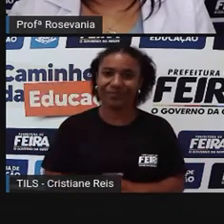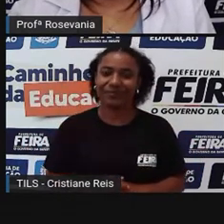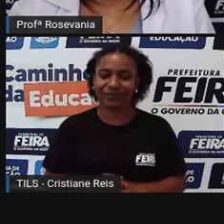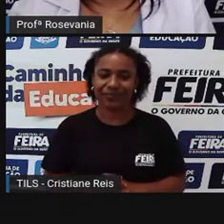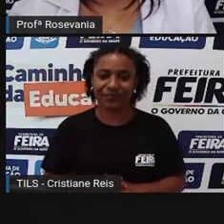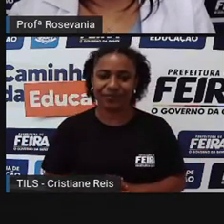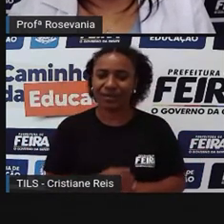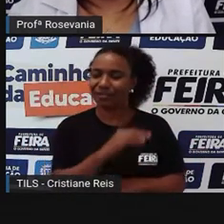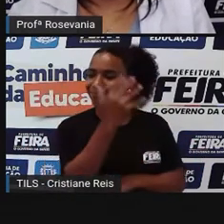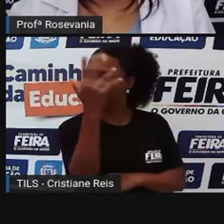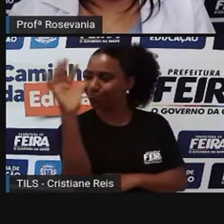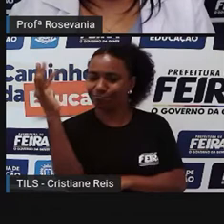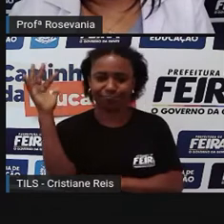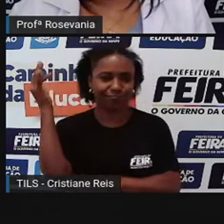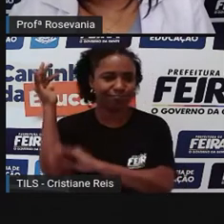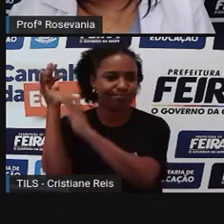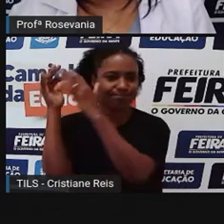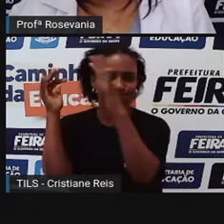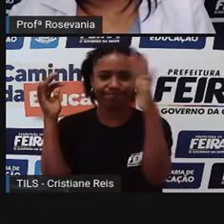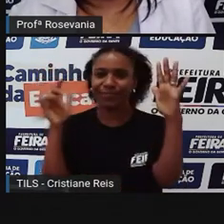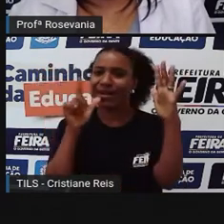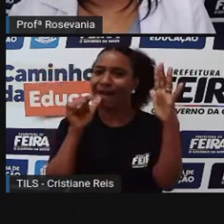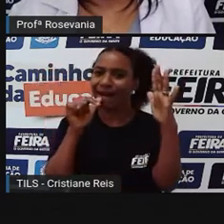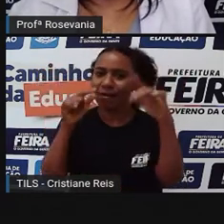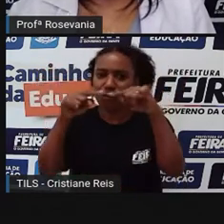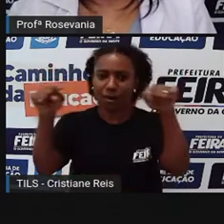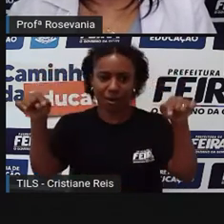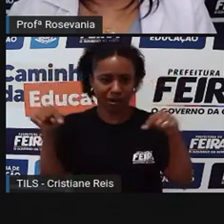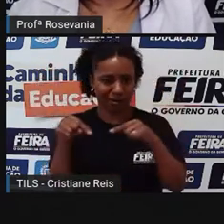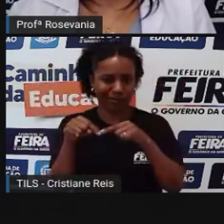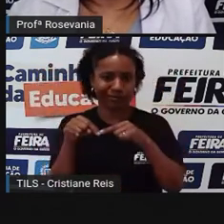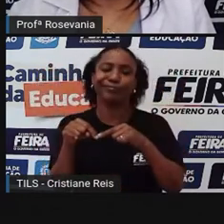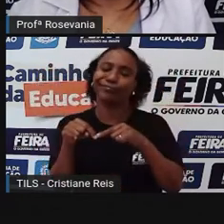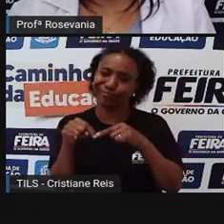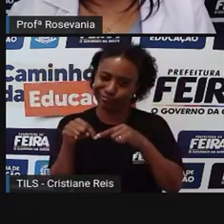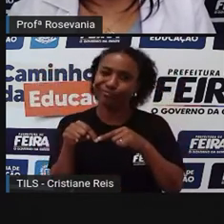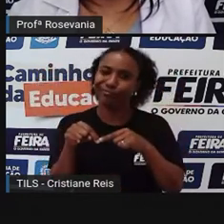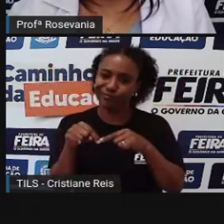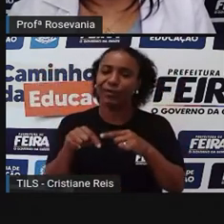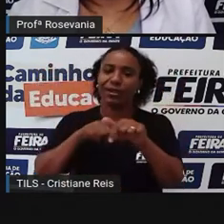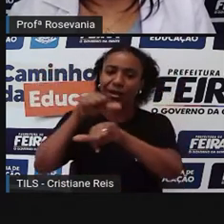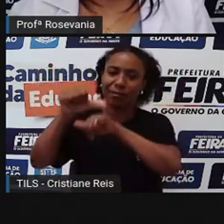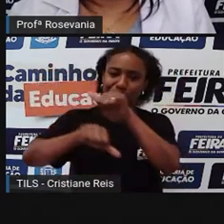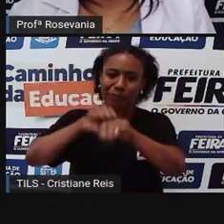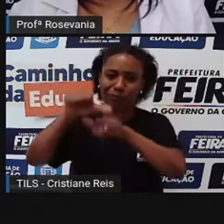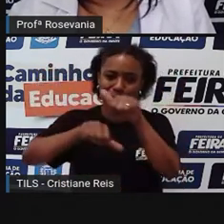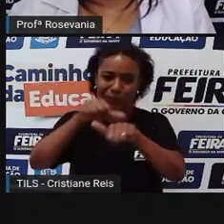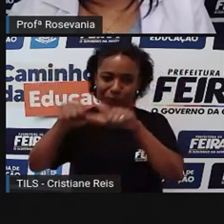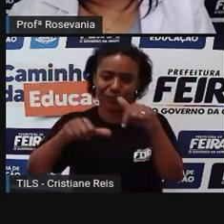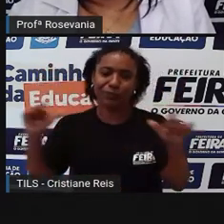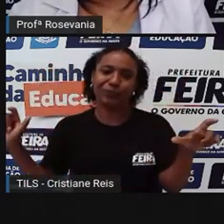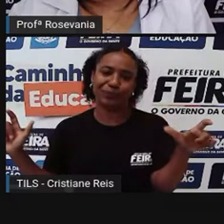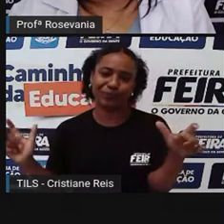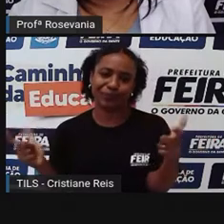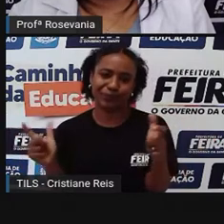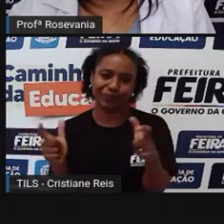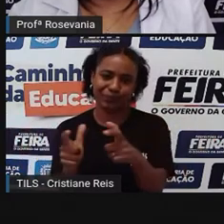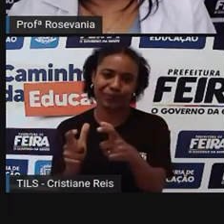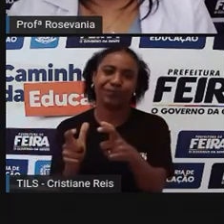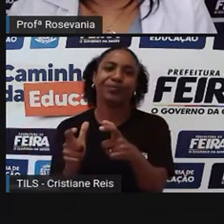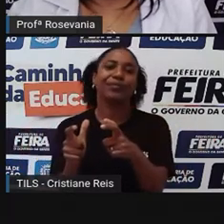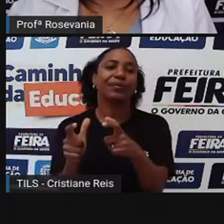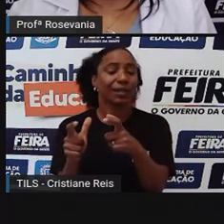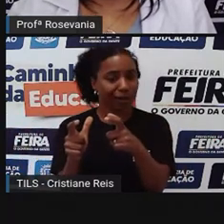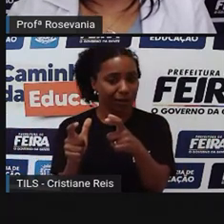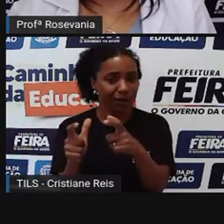infelizmente, já sofreu muito a ação humana, né. A gente pode até dizer que esse espaço natural, ele já é até humanizado.